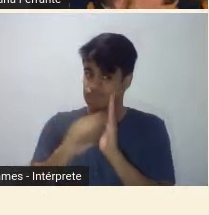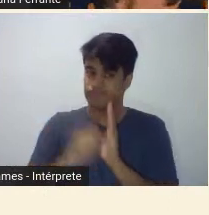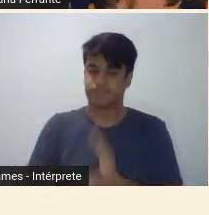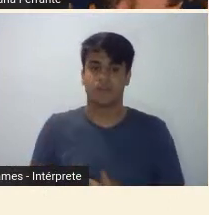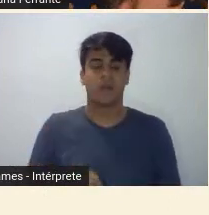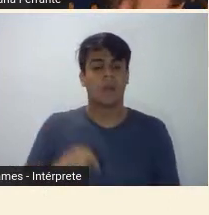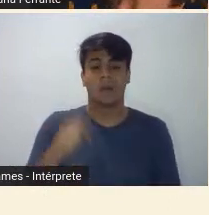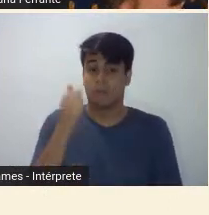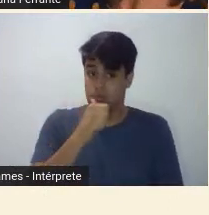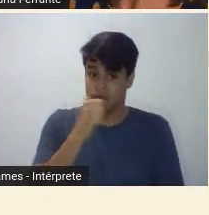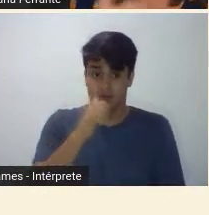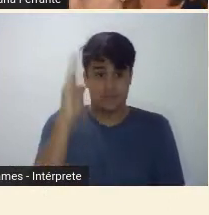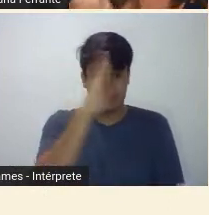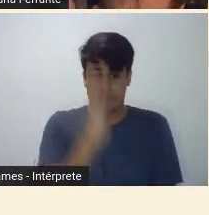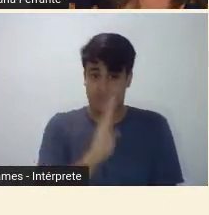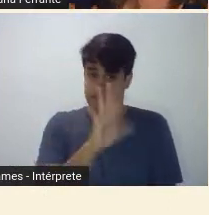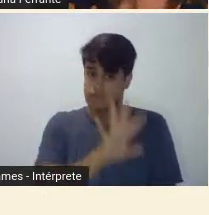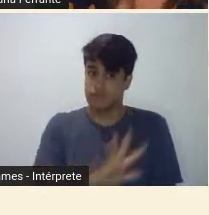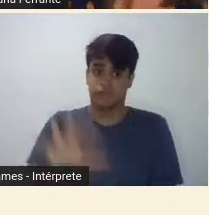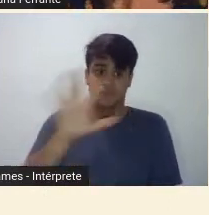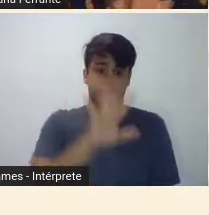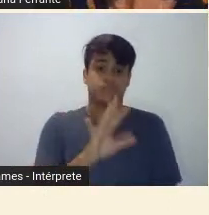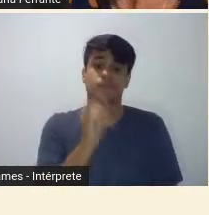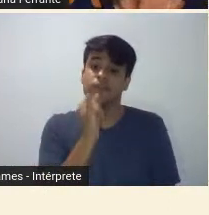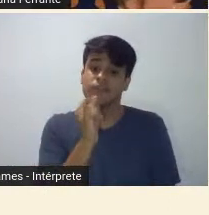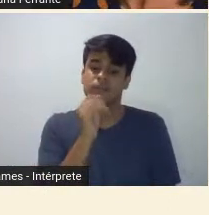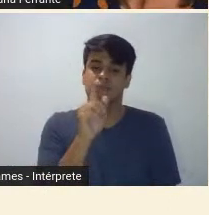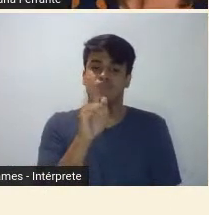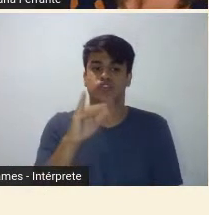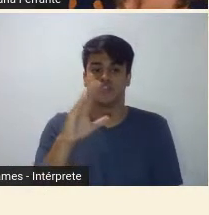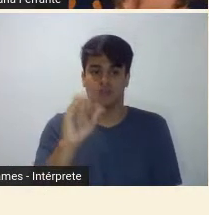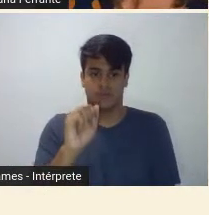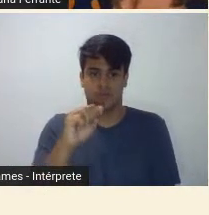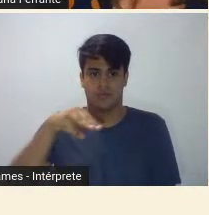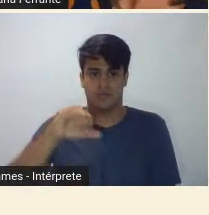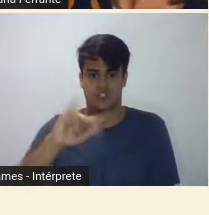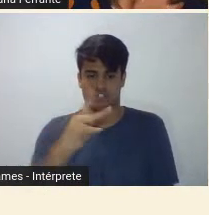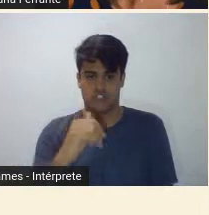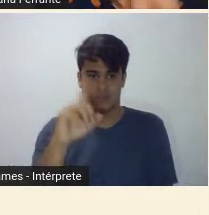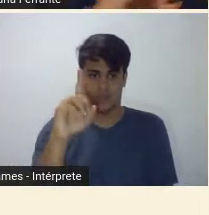diga-se de passagem, inclusive a Gil Camachado, a Júlia